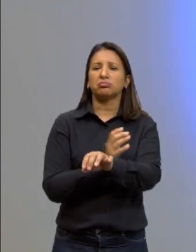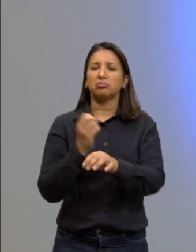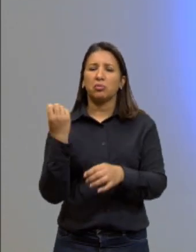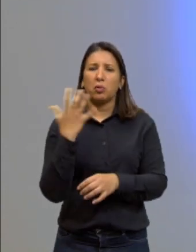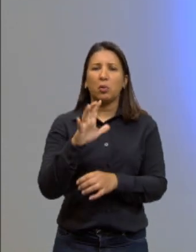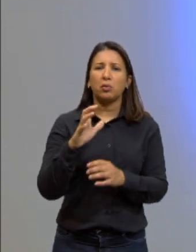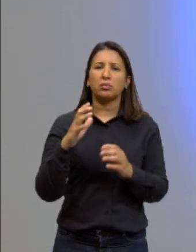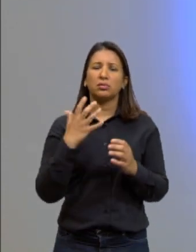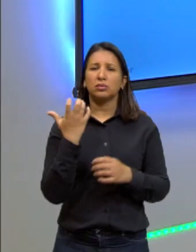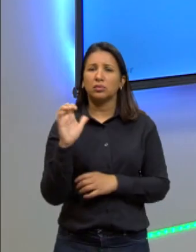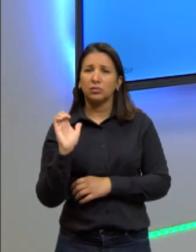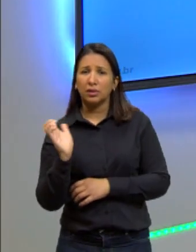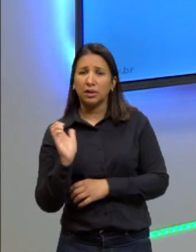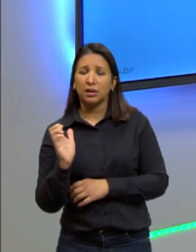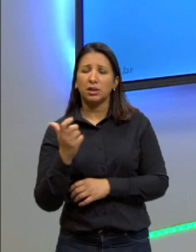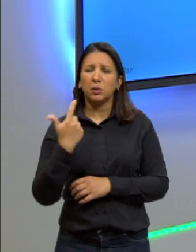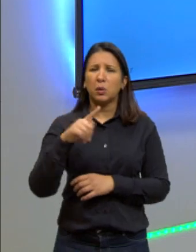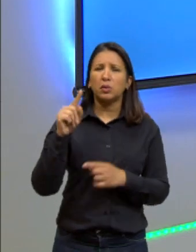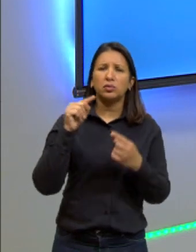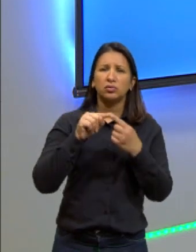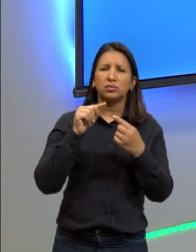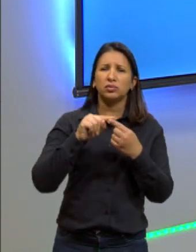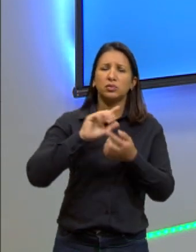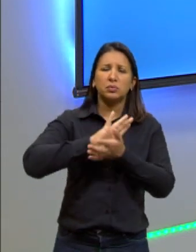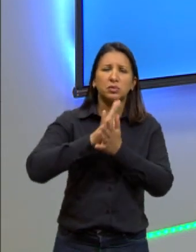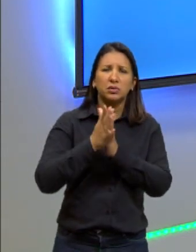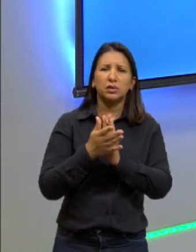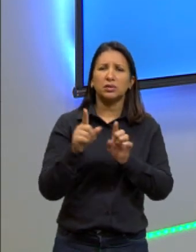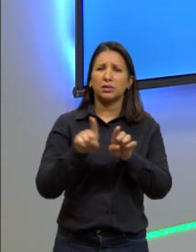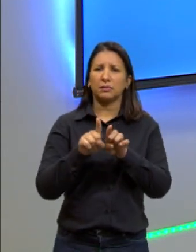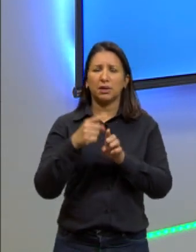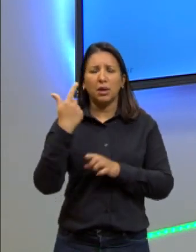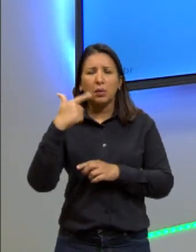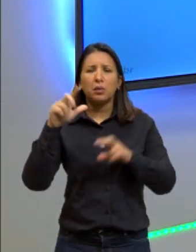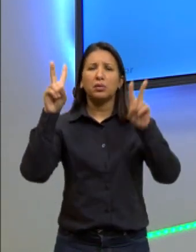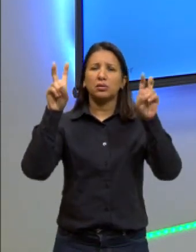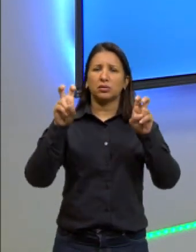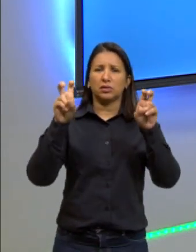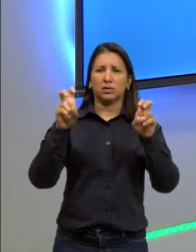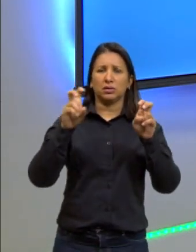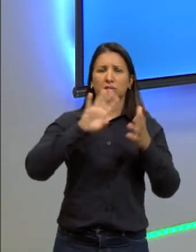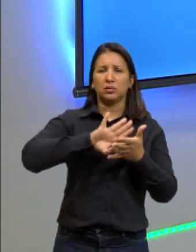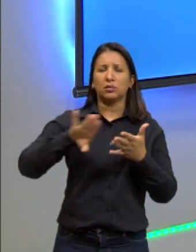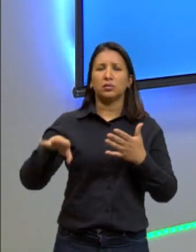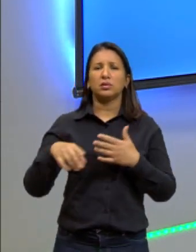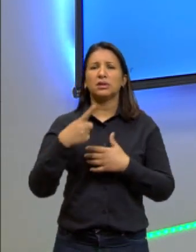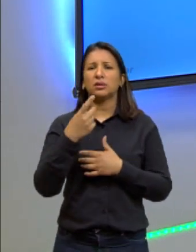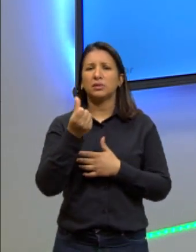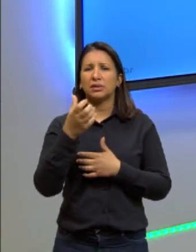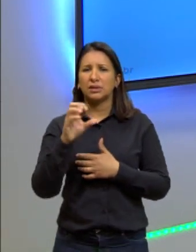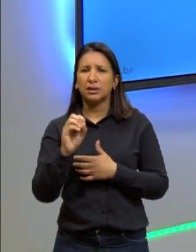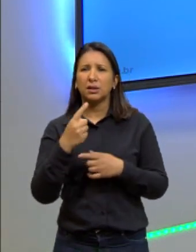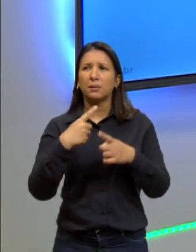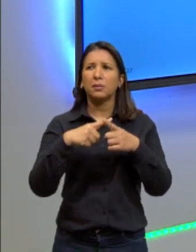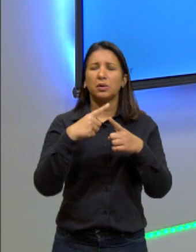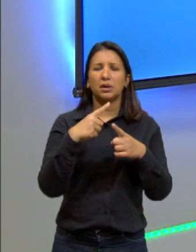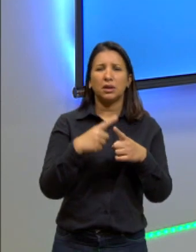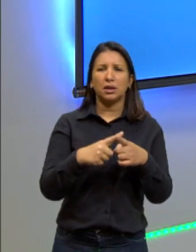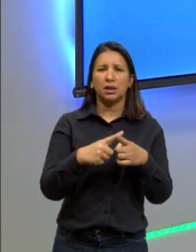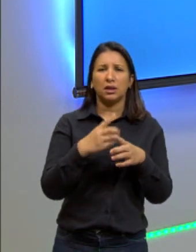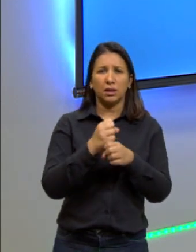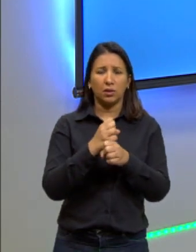formas de preconceito. Ou seja, já é outro assunto aqui. Então, ele tira 160, por quê? Porque ele não